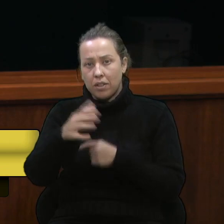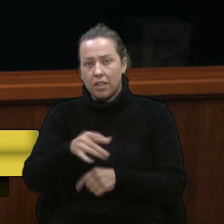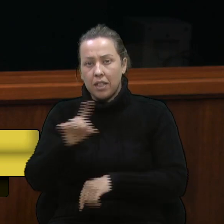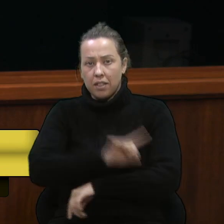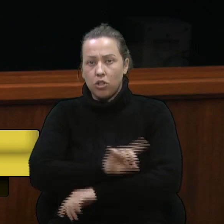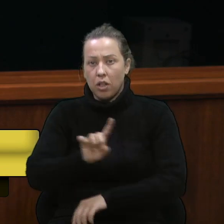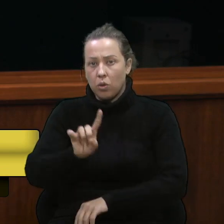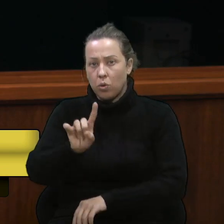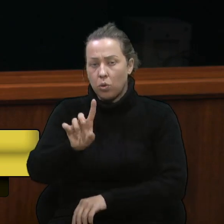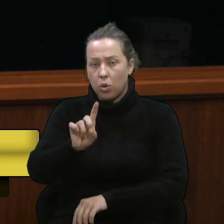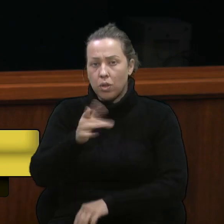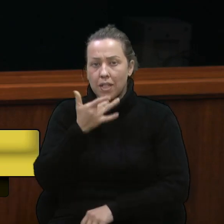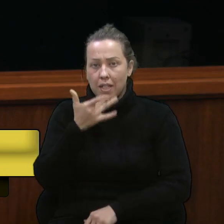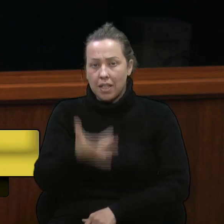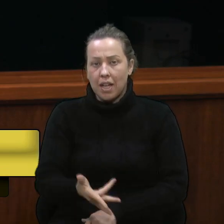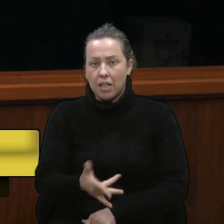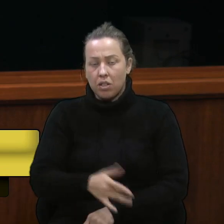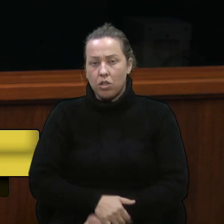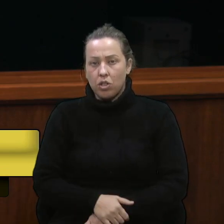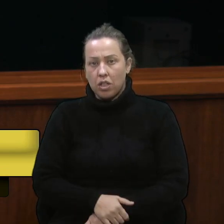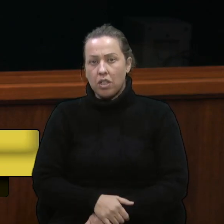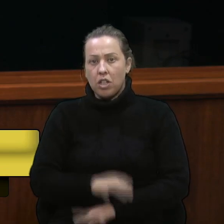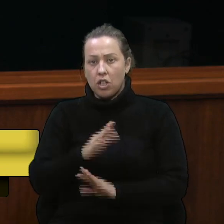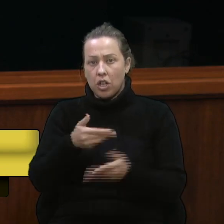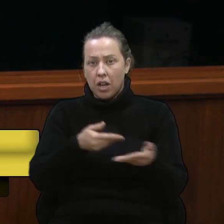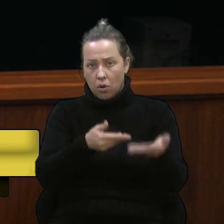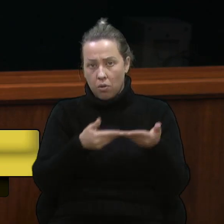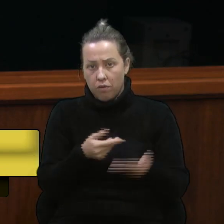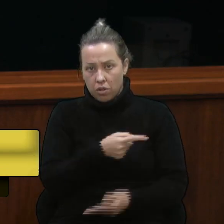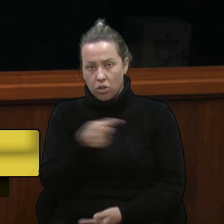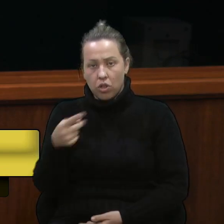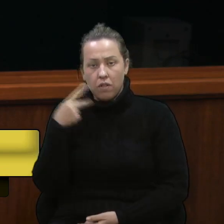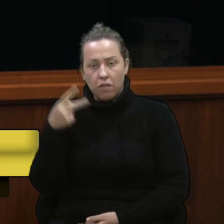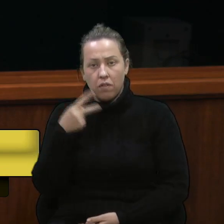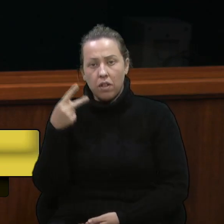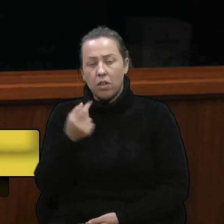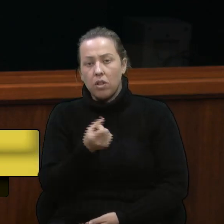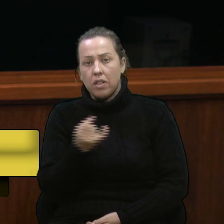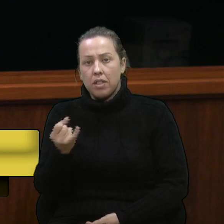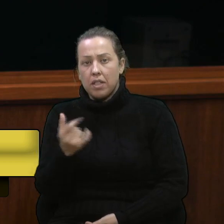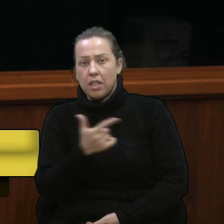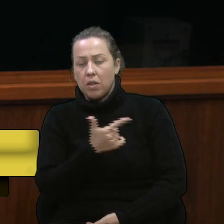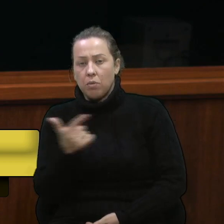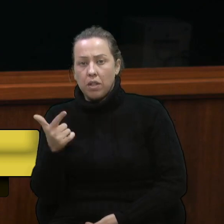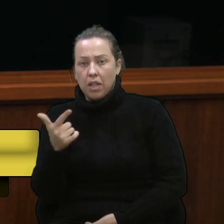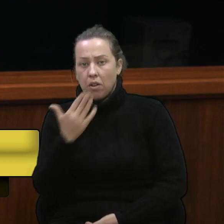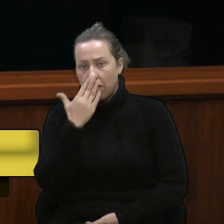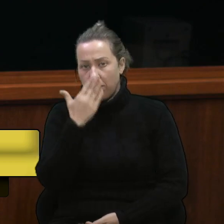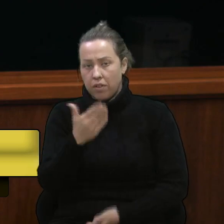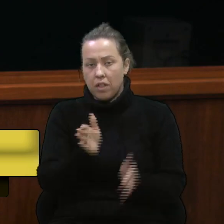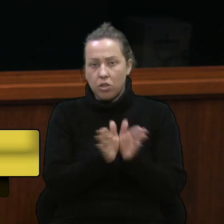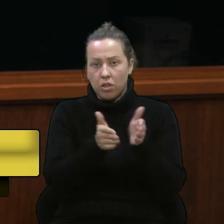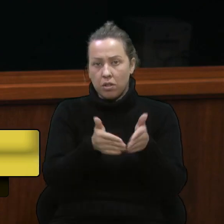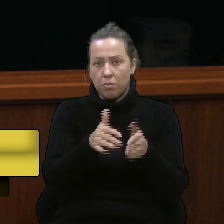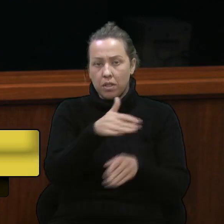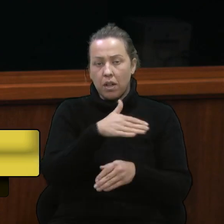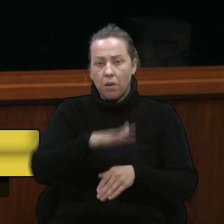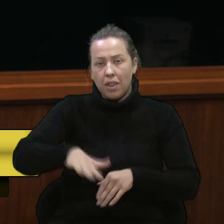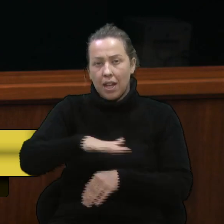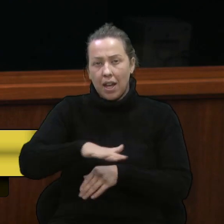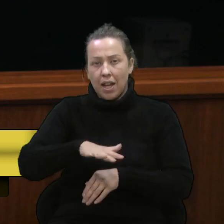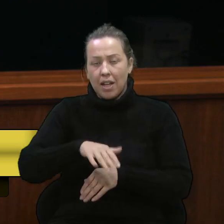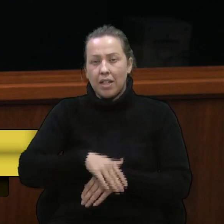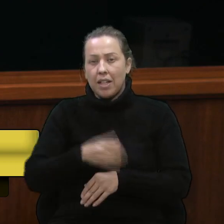12, à tarde. Então, gostaria de já deixar convite para os vereadores, todos, mesmo que não façam parte da frente parlamentar das concessões de rodovias,